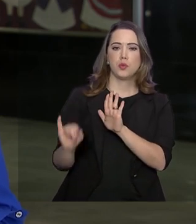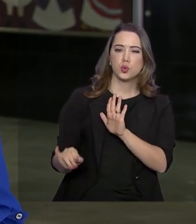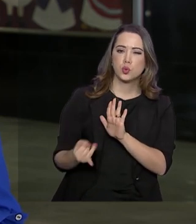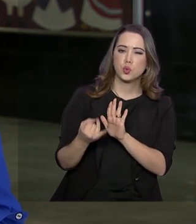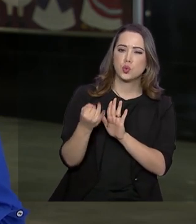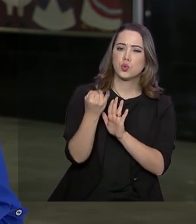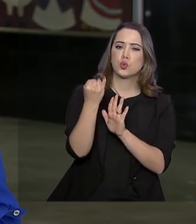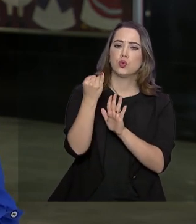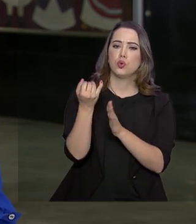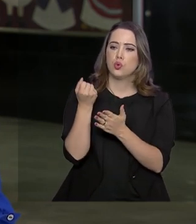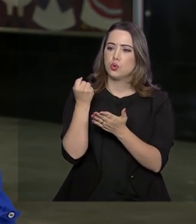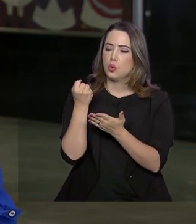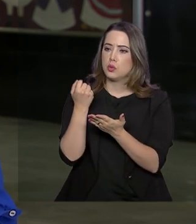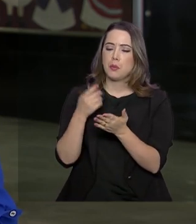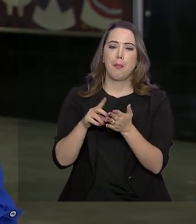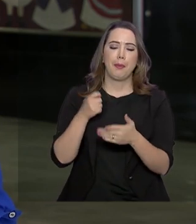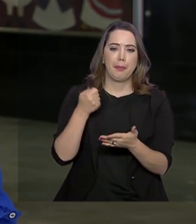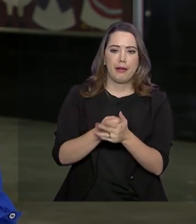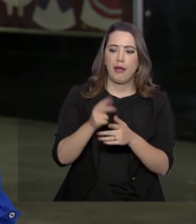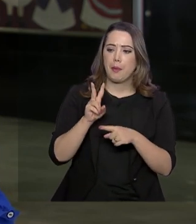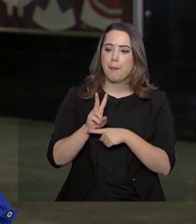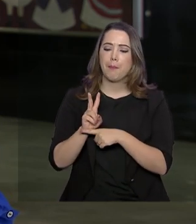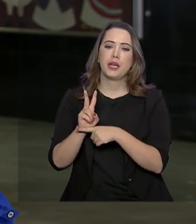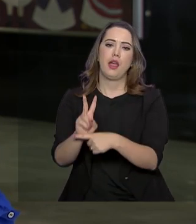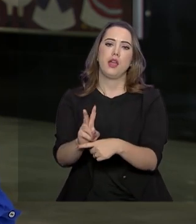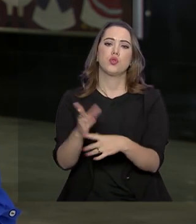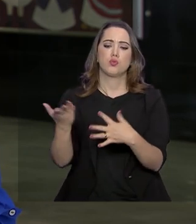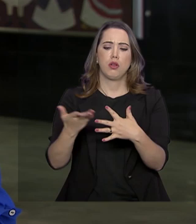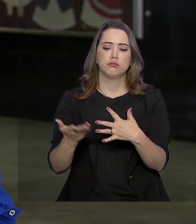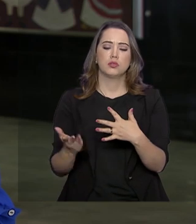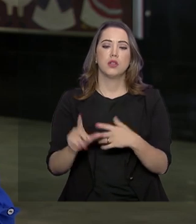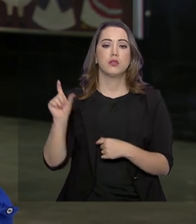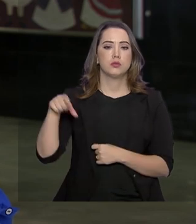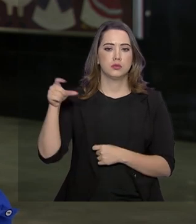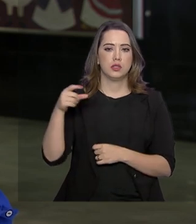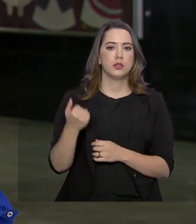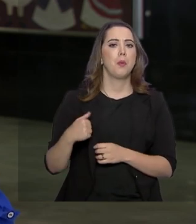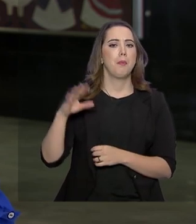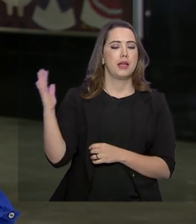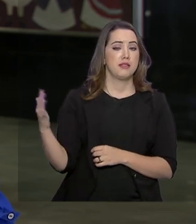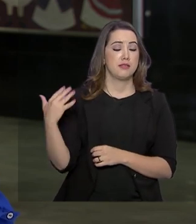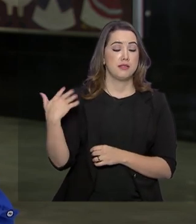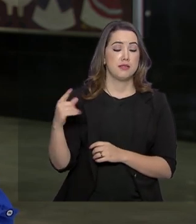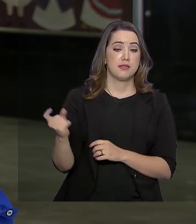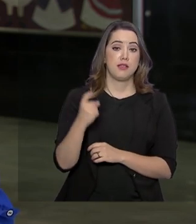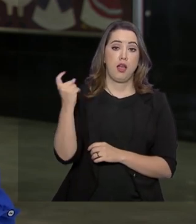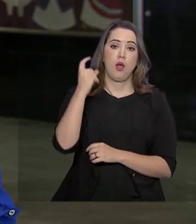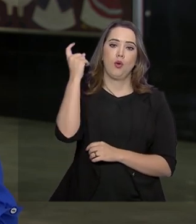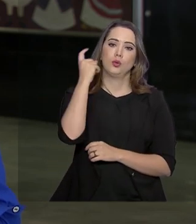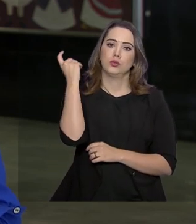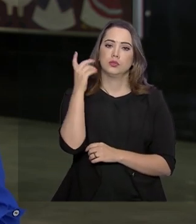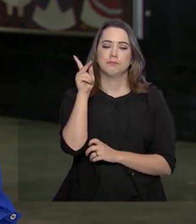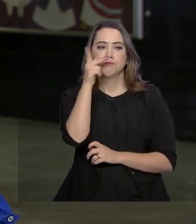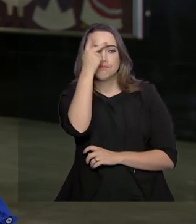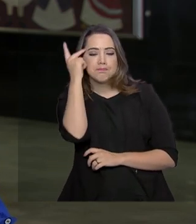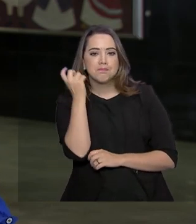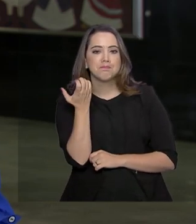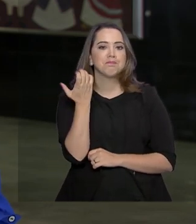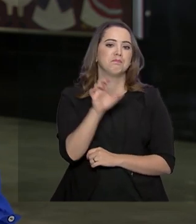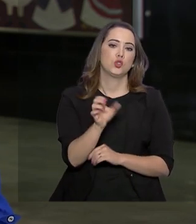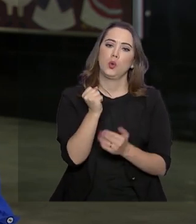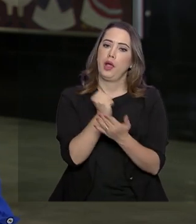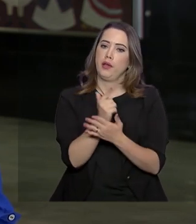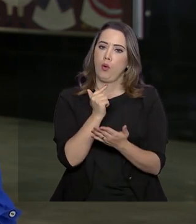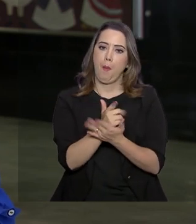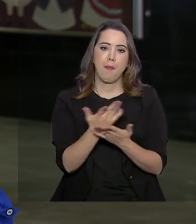cobrados em financiamentos, empréstimos e no cartão ficam mais altos e isso desestimula o consumo,